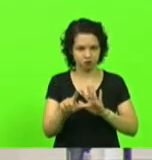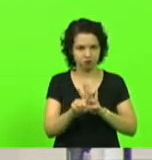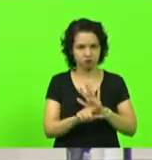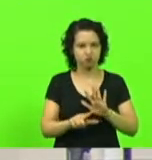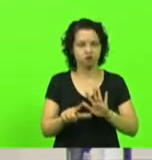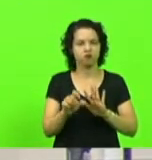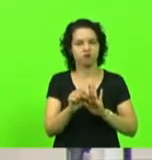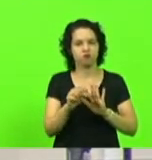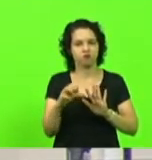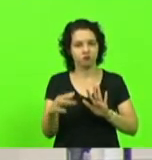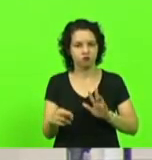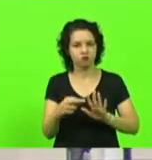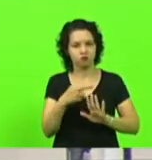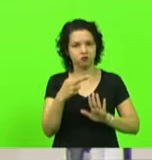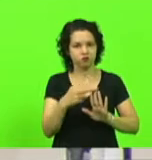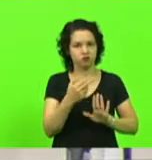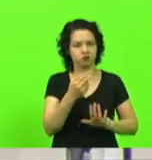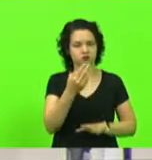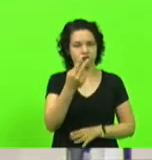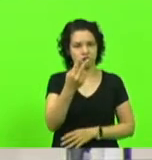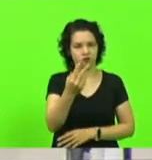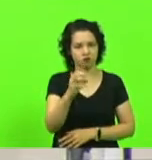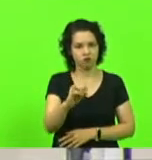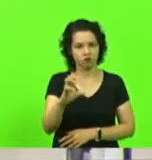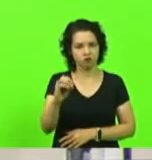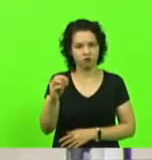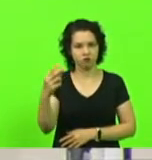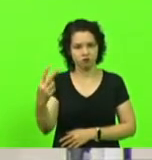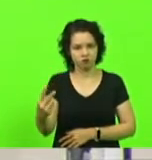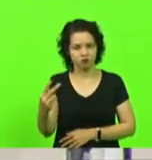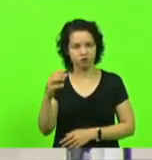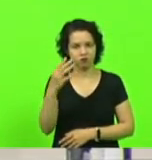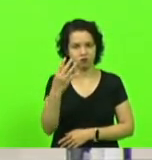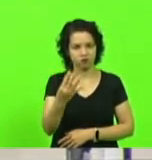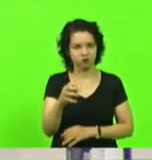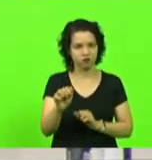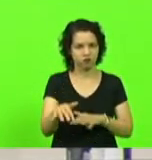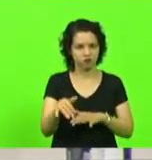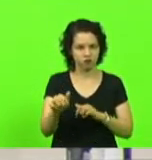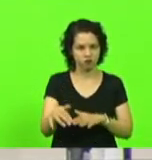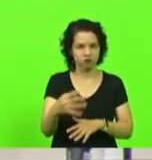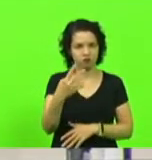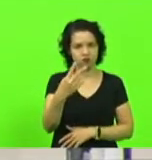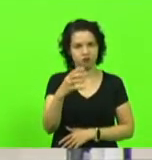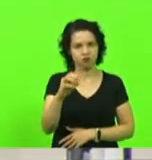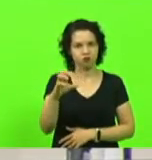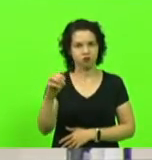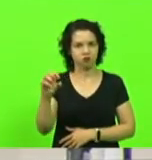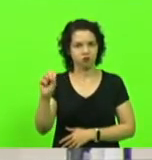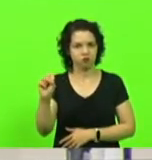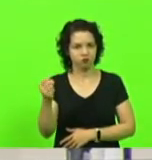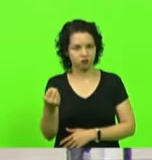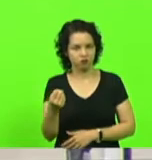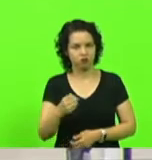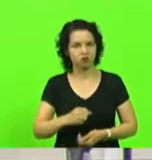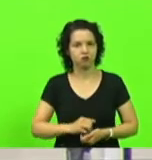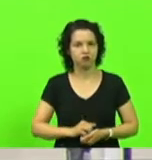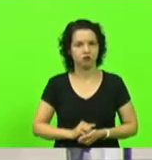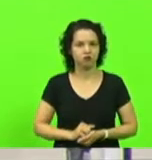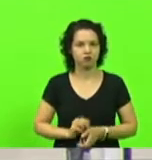nº 002, de 4 de setembro de 2008. Ato contínuo.